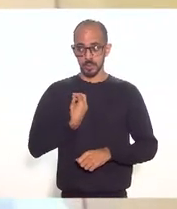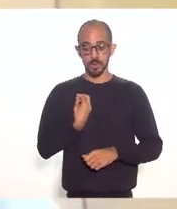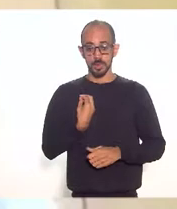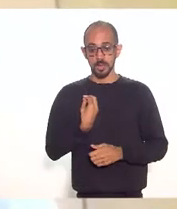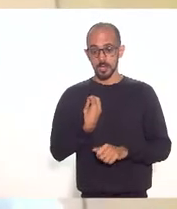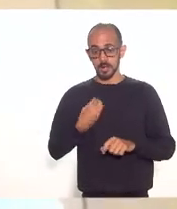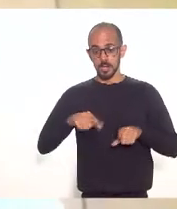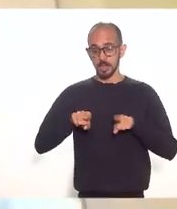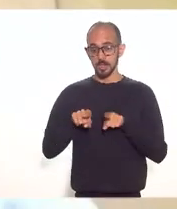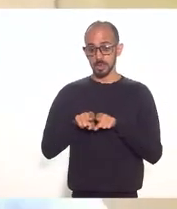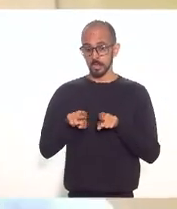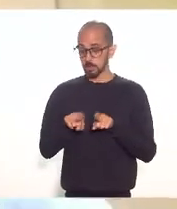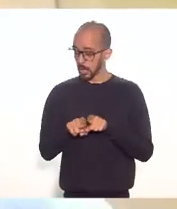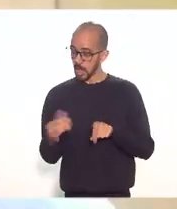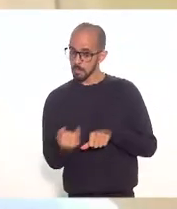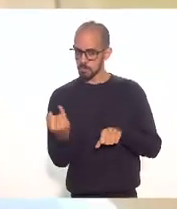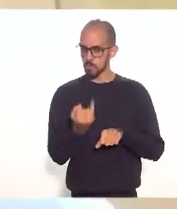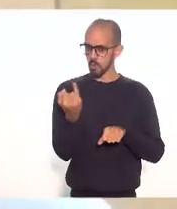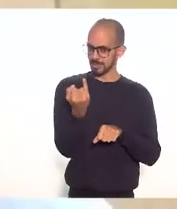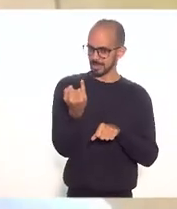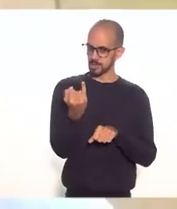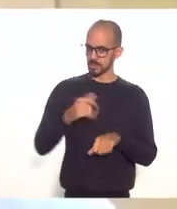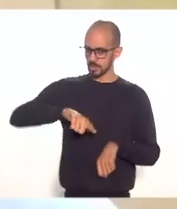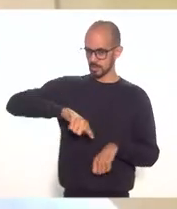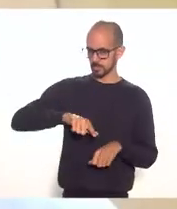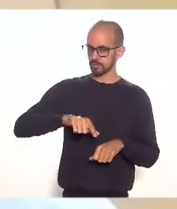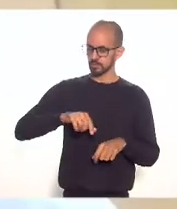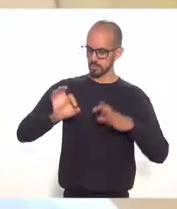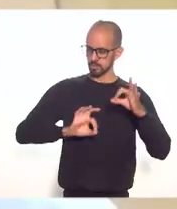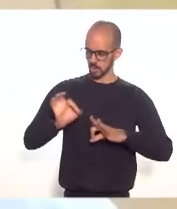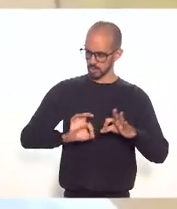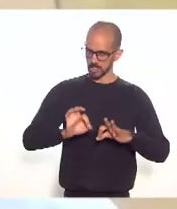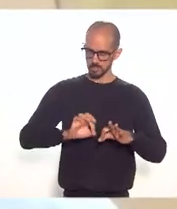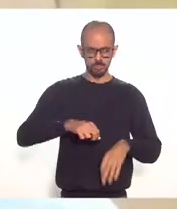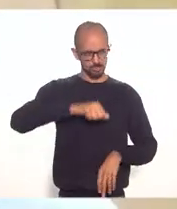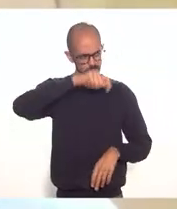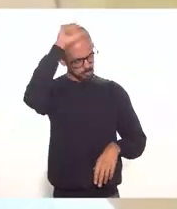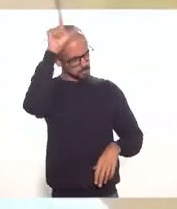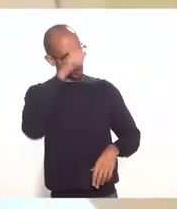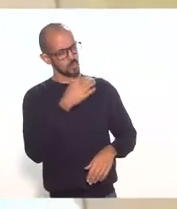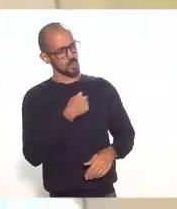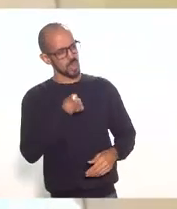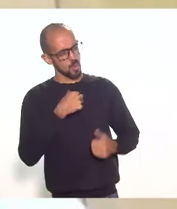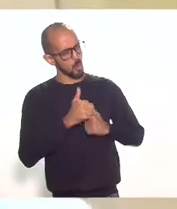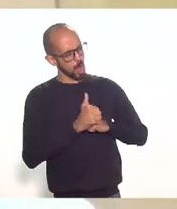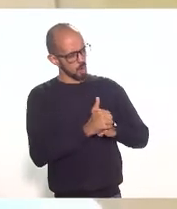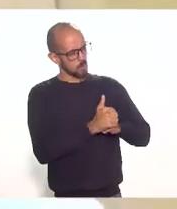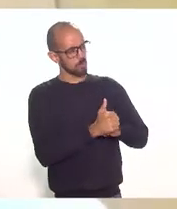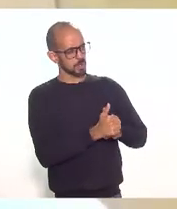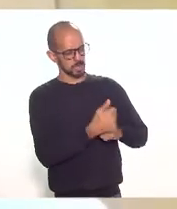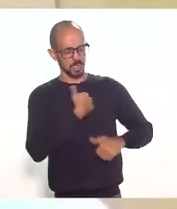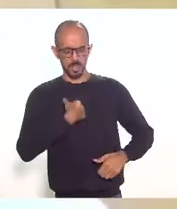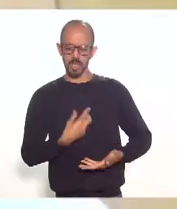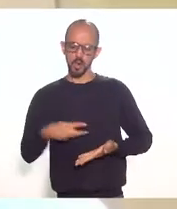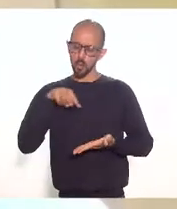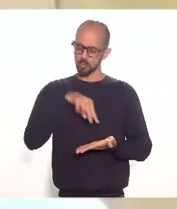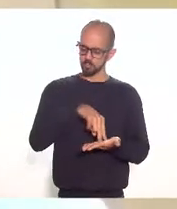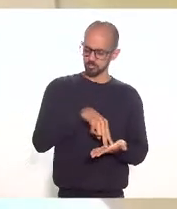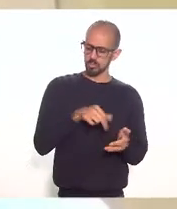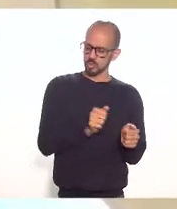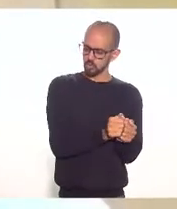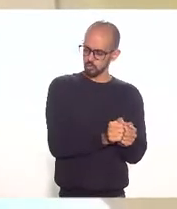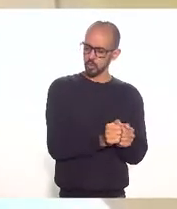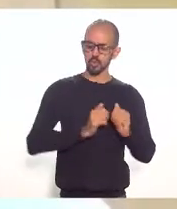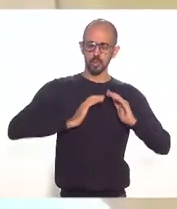A importância desse projeto, deputado Luiz Paulo, eu acompanhei bem de perto, quando ainda exerceram o mandato aí na Lérgio, com vossa excelência,